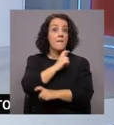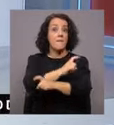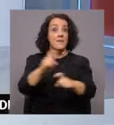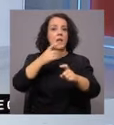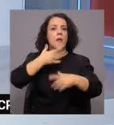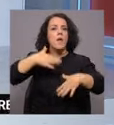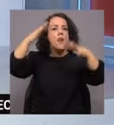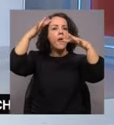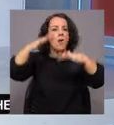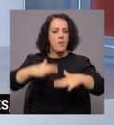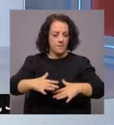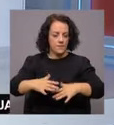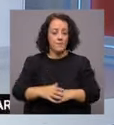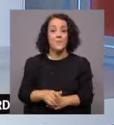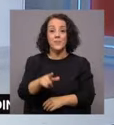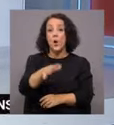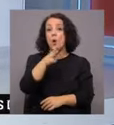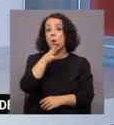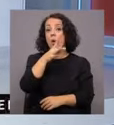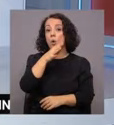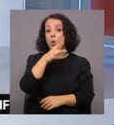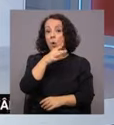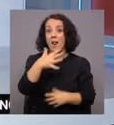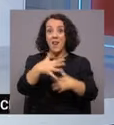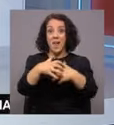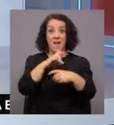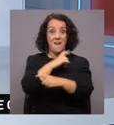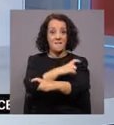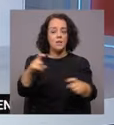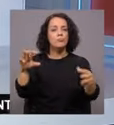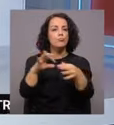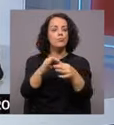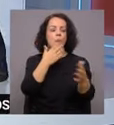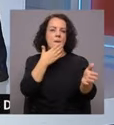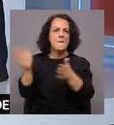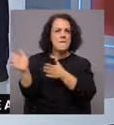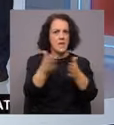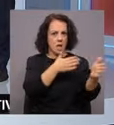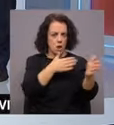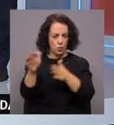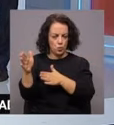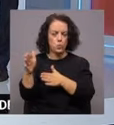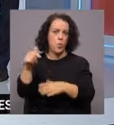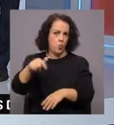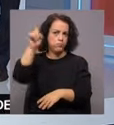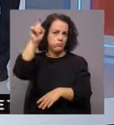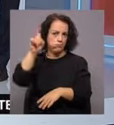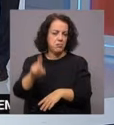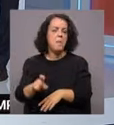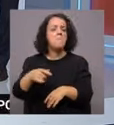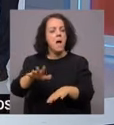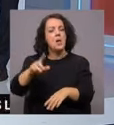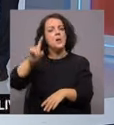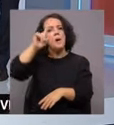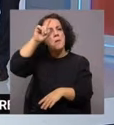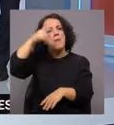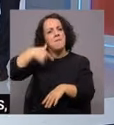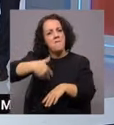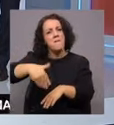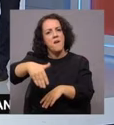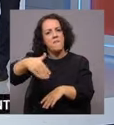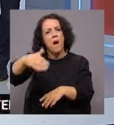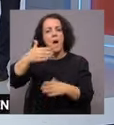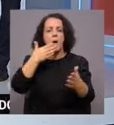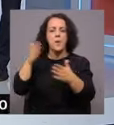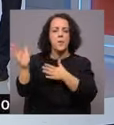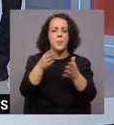Em relação ao aviso laranja é o aviso de vento, ainda para o dia de hoje, gradualmente a diminuir o vento também durante o dia, como já explicar melhor